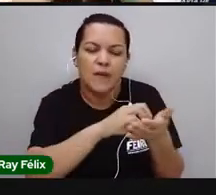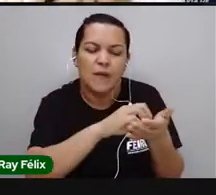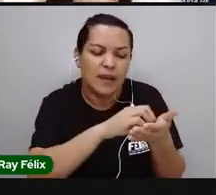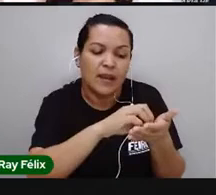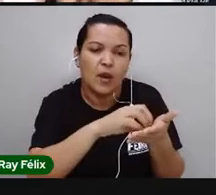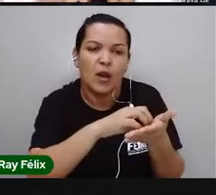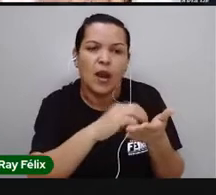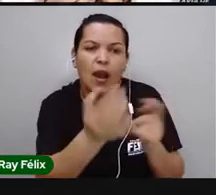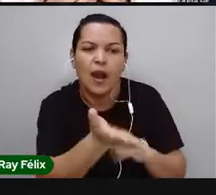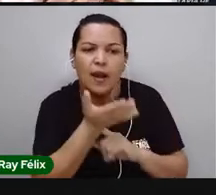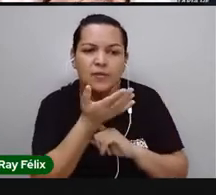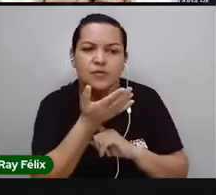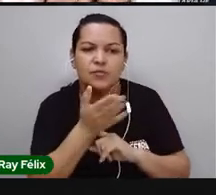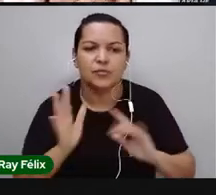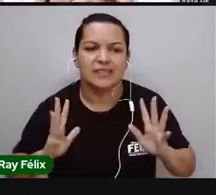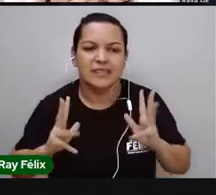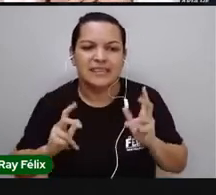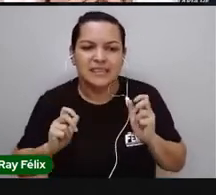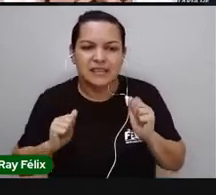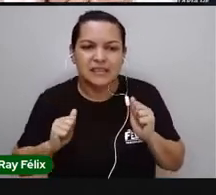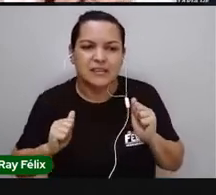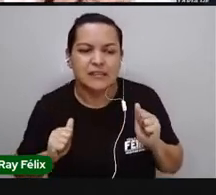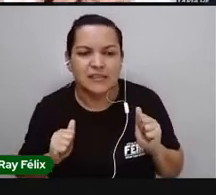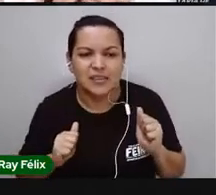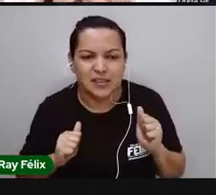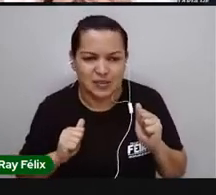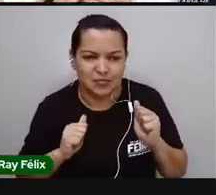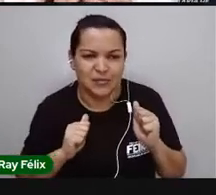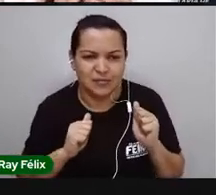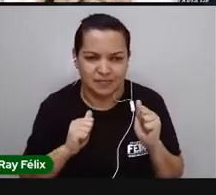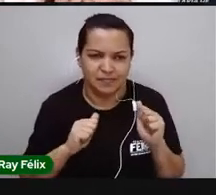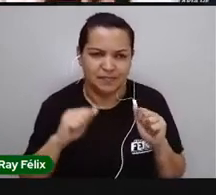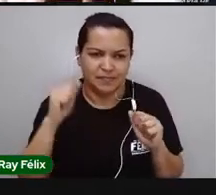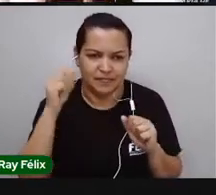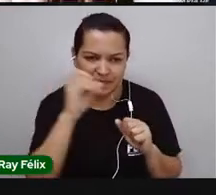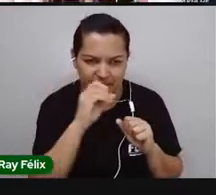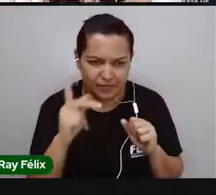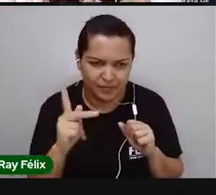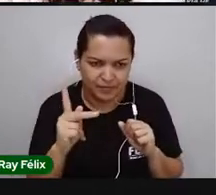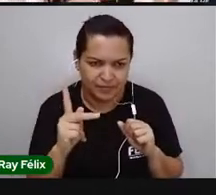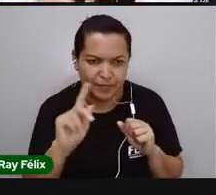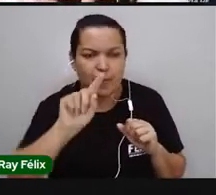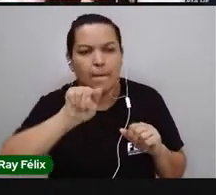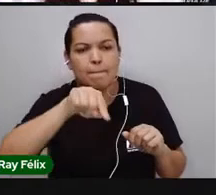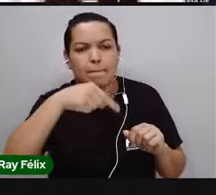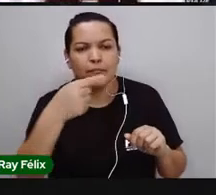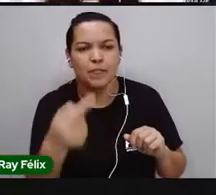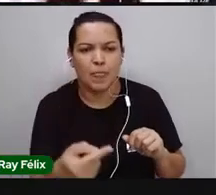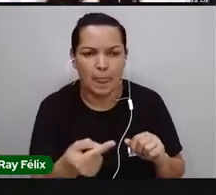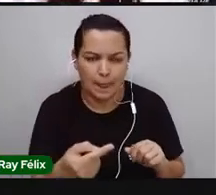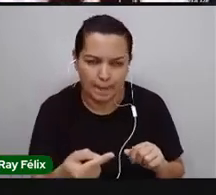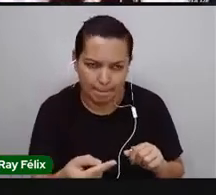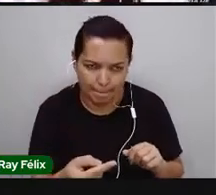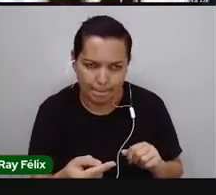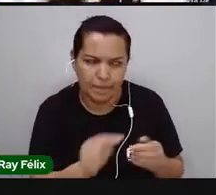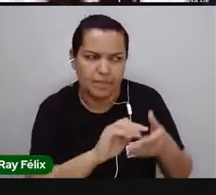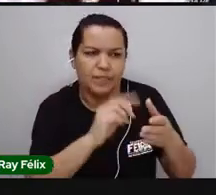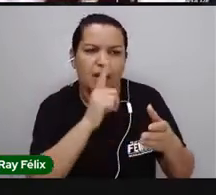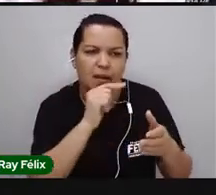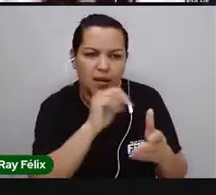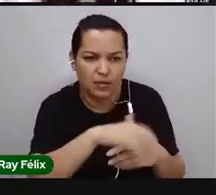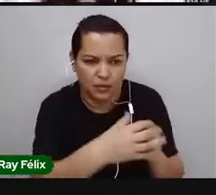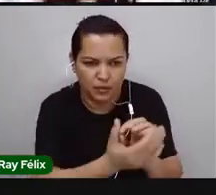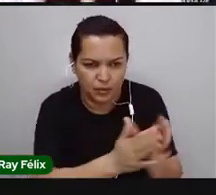aqui, ó, a gente limpa por debaixo dessa unha, ok? E depois, aí sim, lavo,